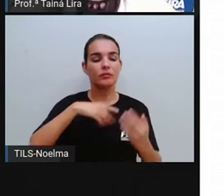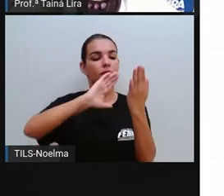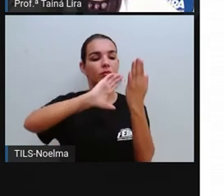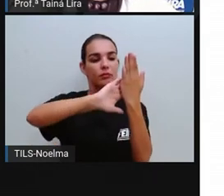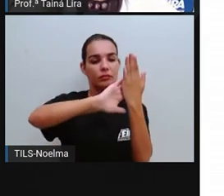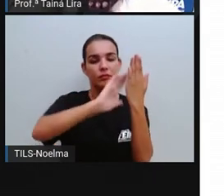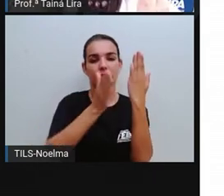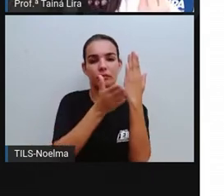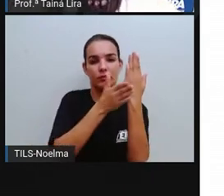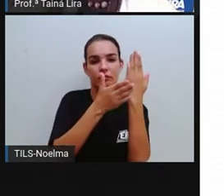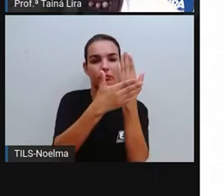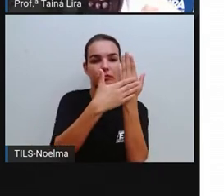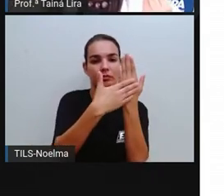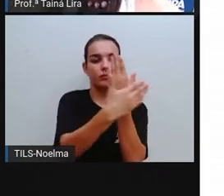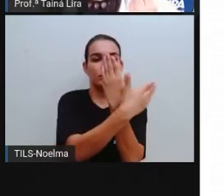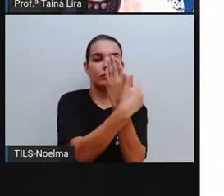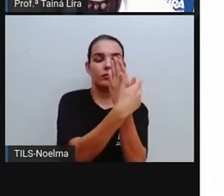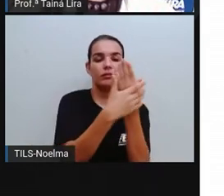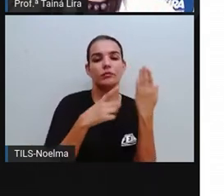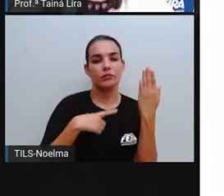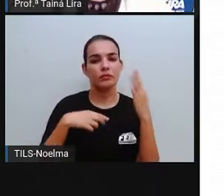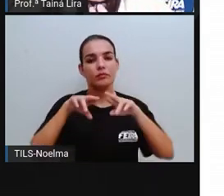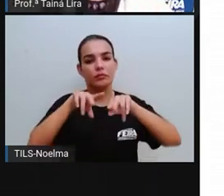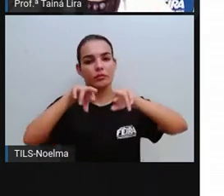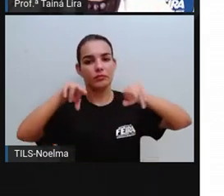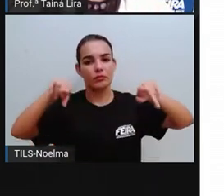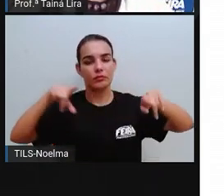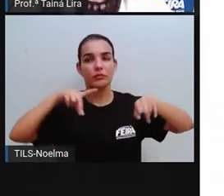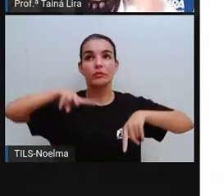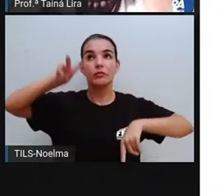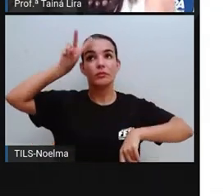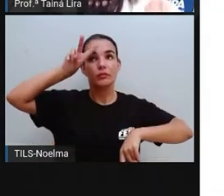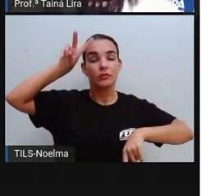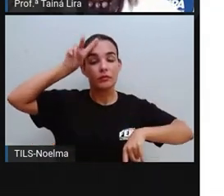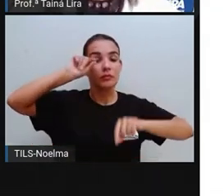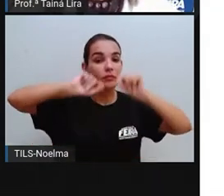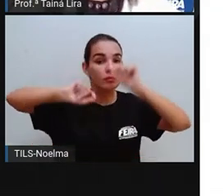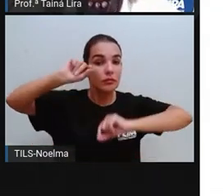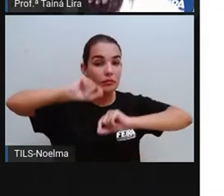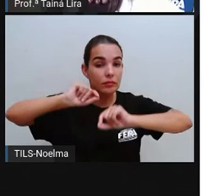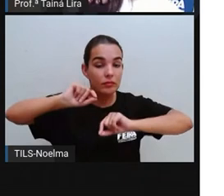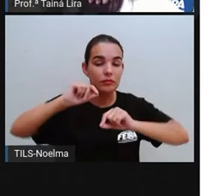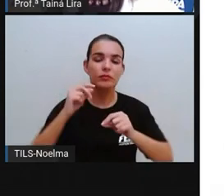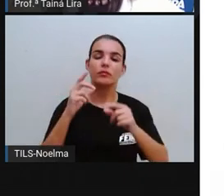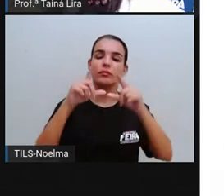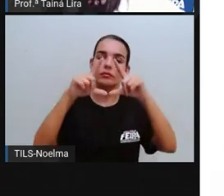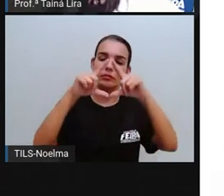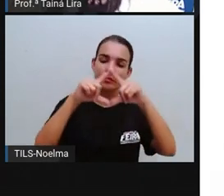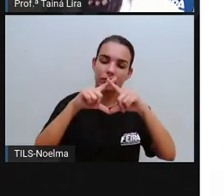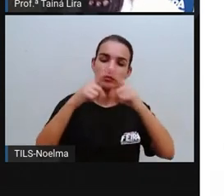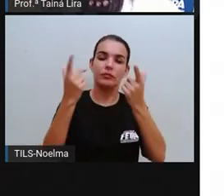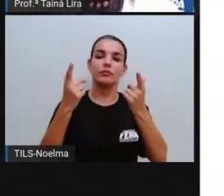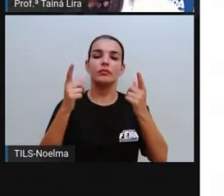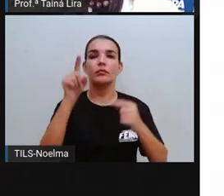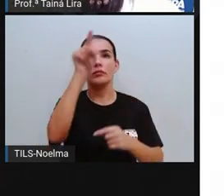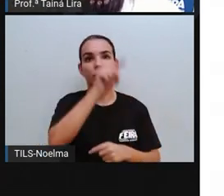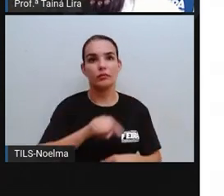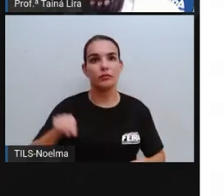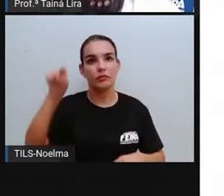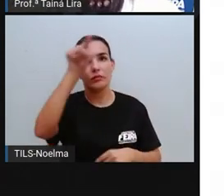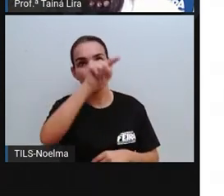de uma face. E as faces vão lembrar figuras geométricas, inclusive,